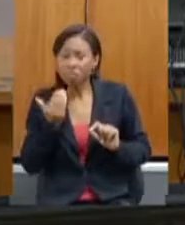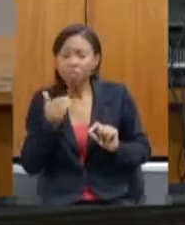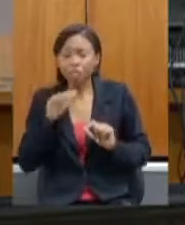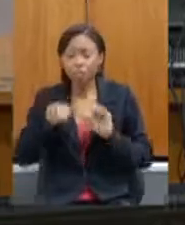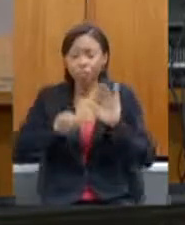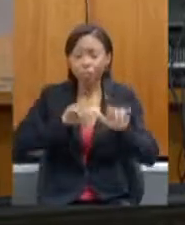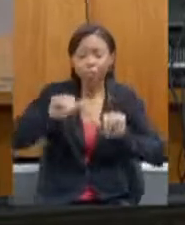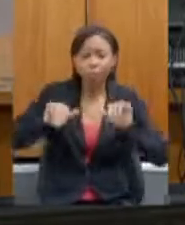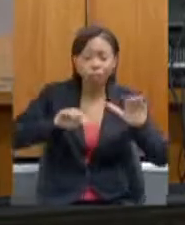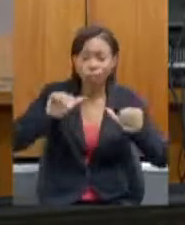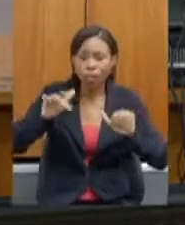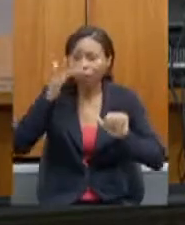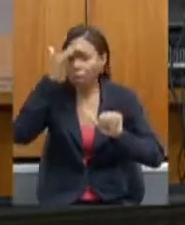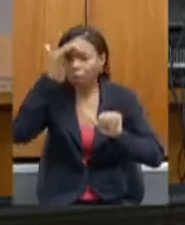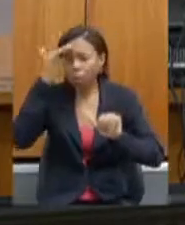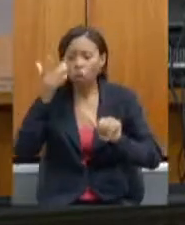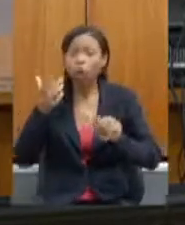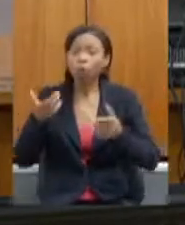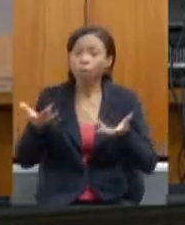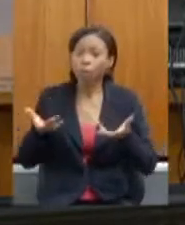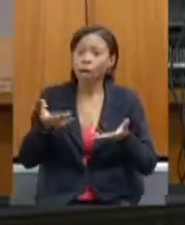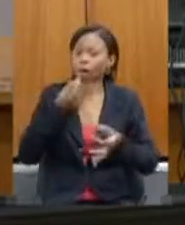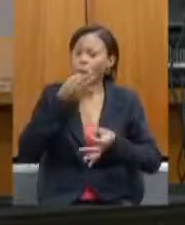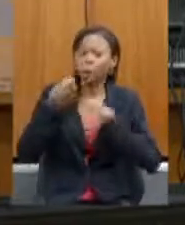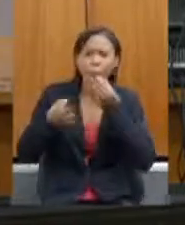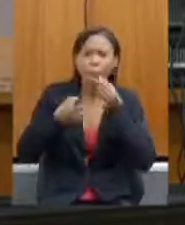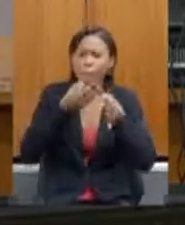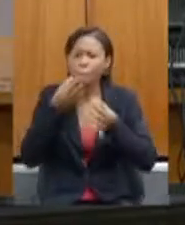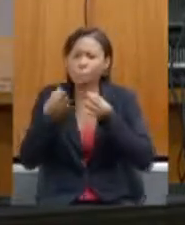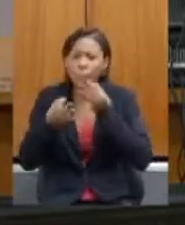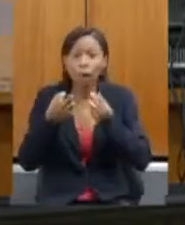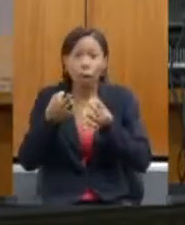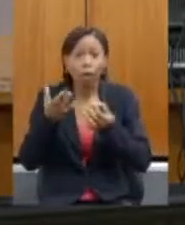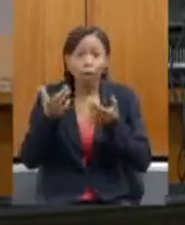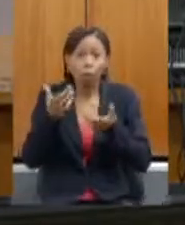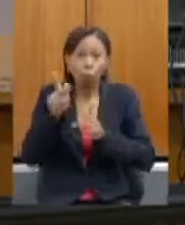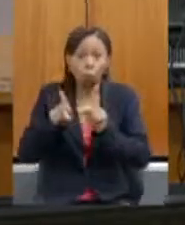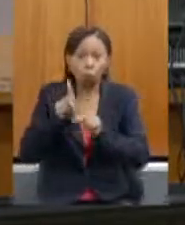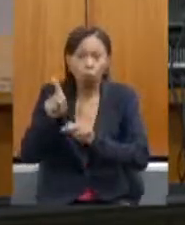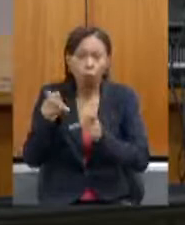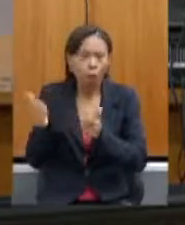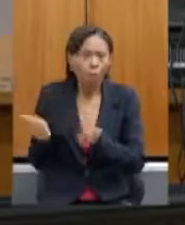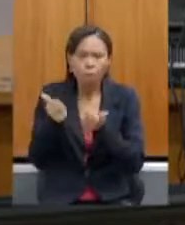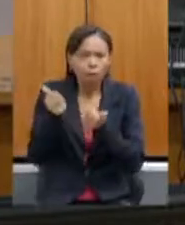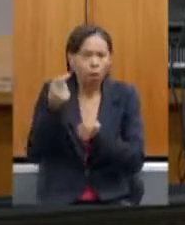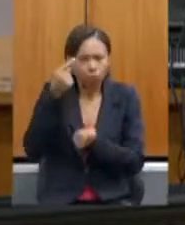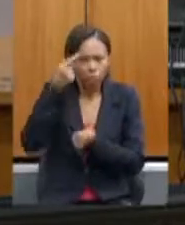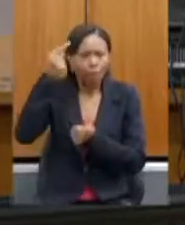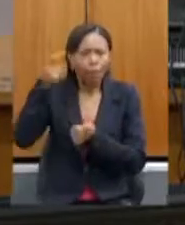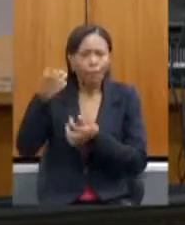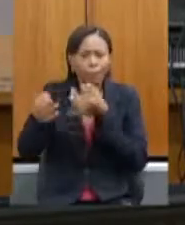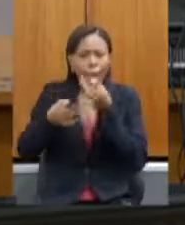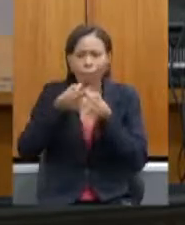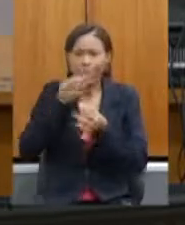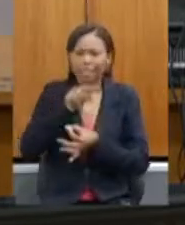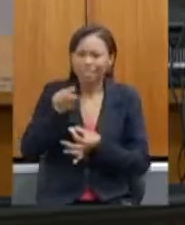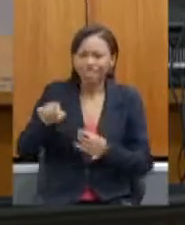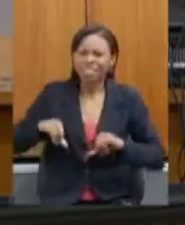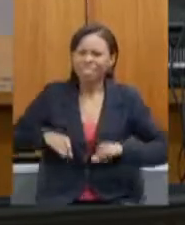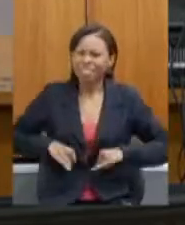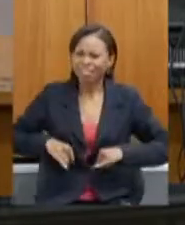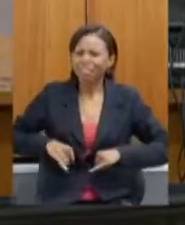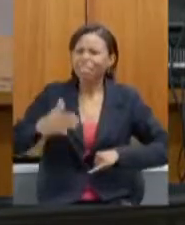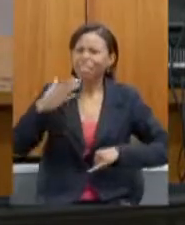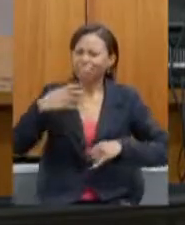as ideias das pessoas, que são quem tem as melhores ideias, o povo que vive no dia a dia, as dores e os amores de viver